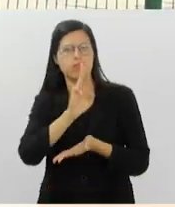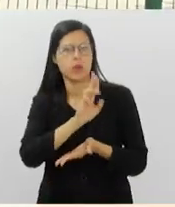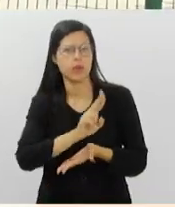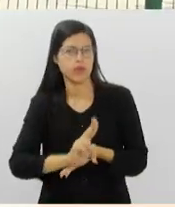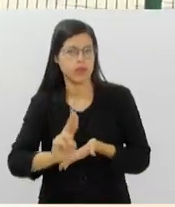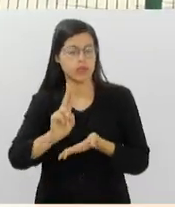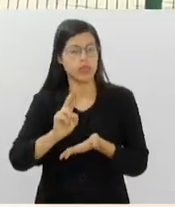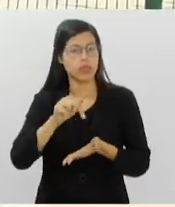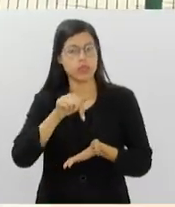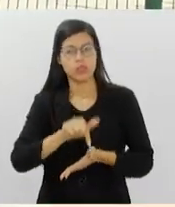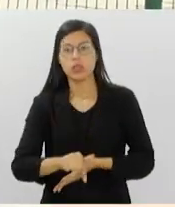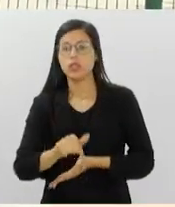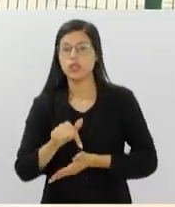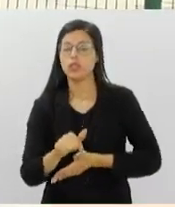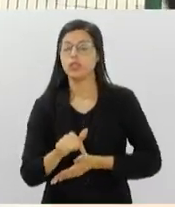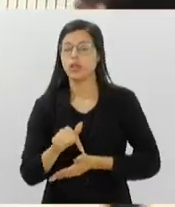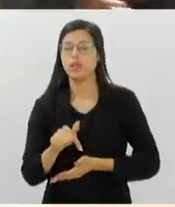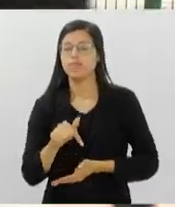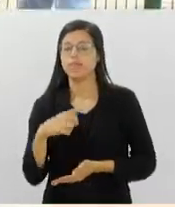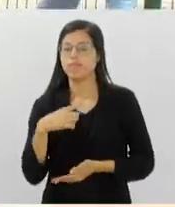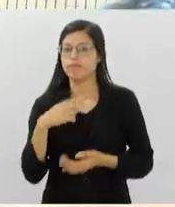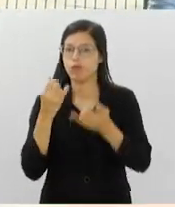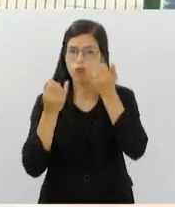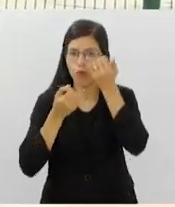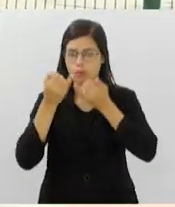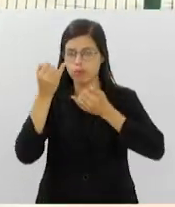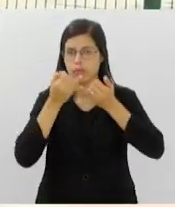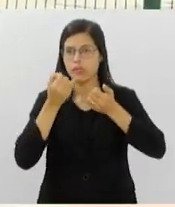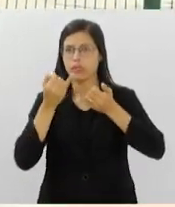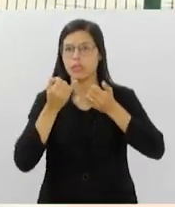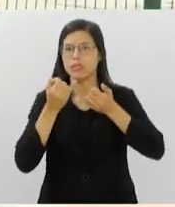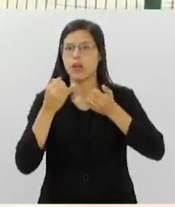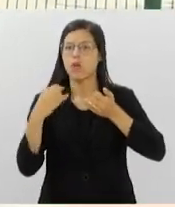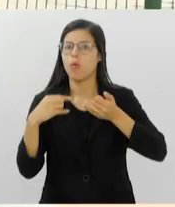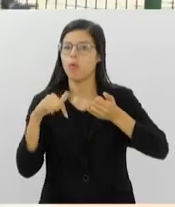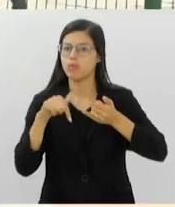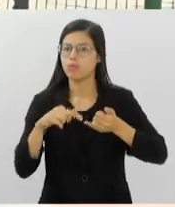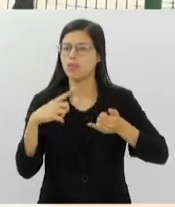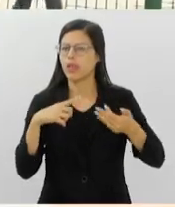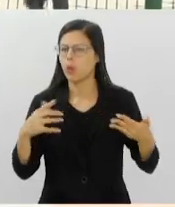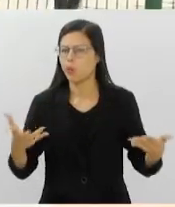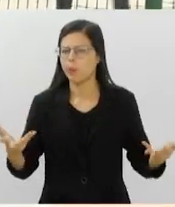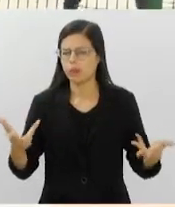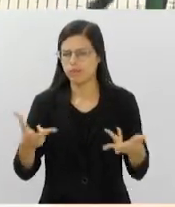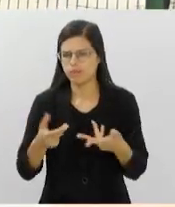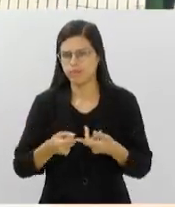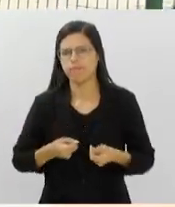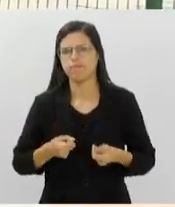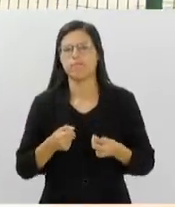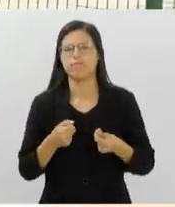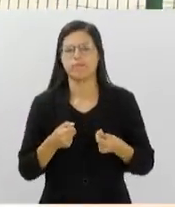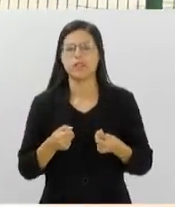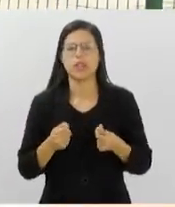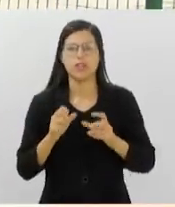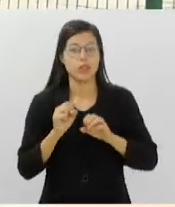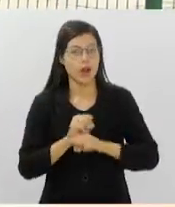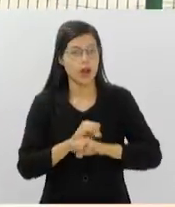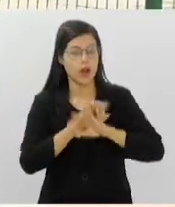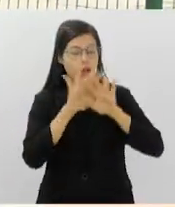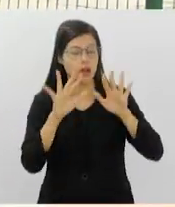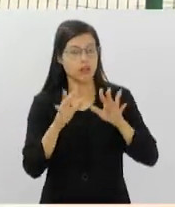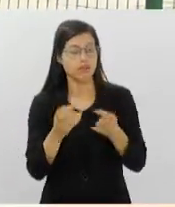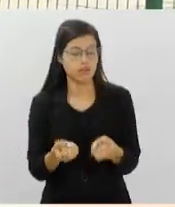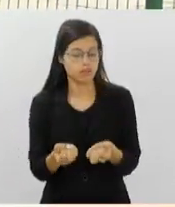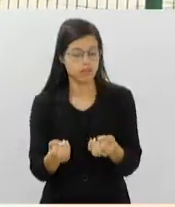são locais onde as informações, elas são tratadas de maneira com qualidade, com integridade, buscando apresentar para a